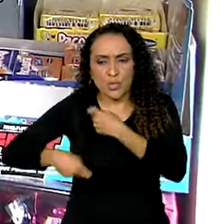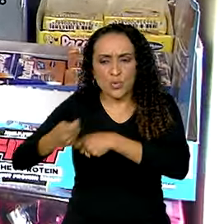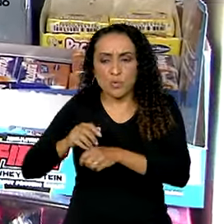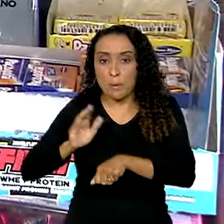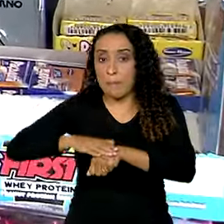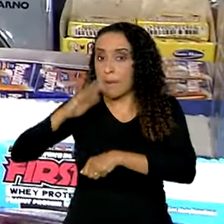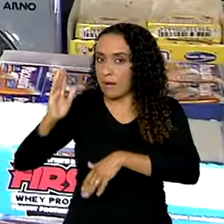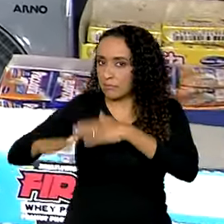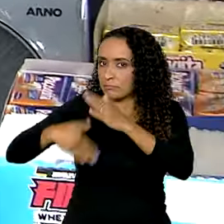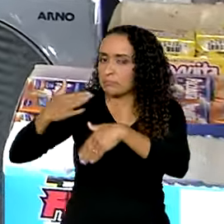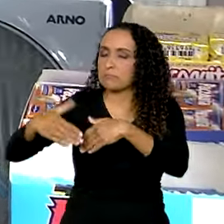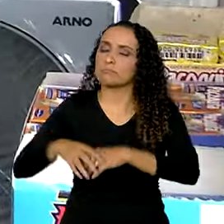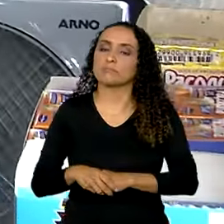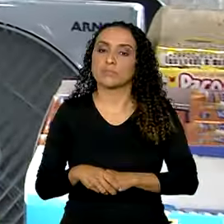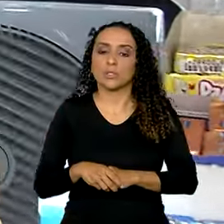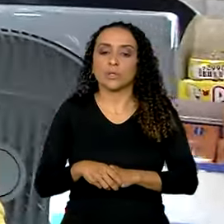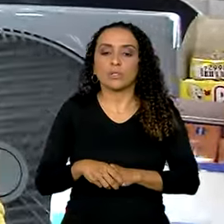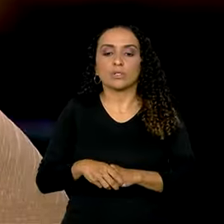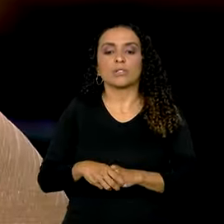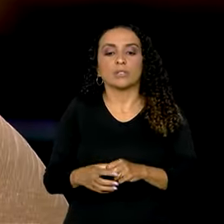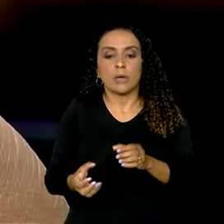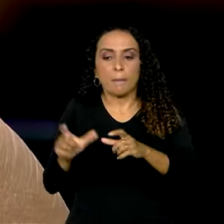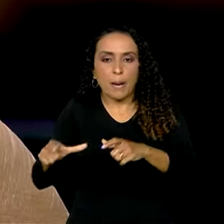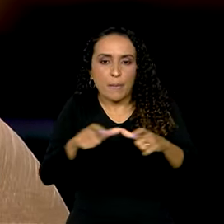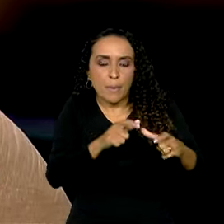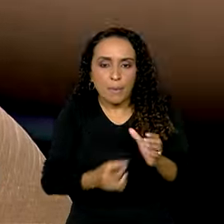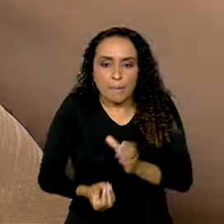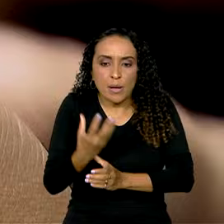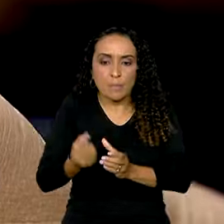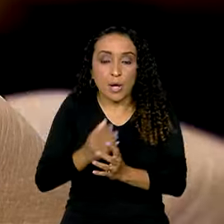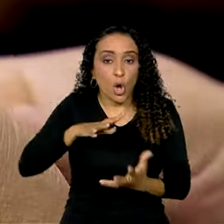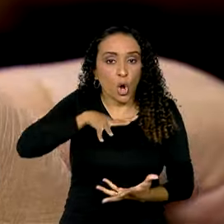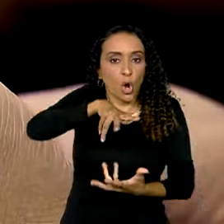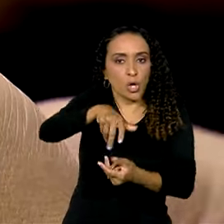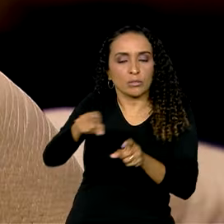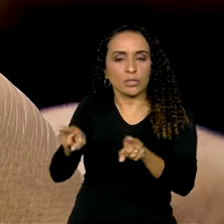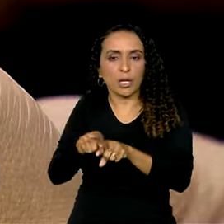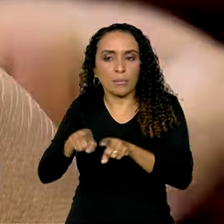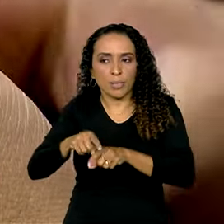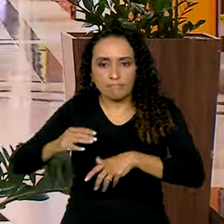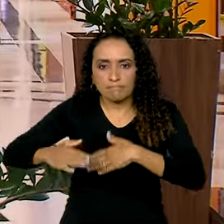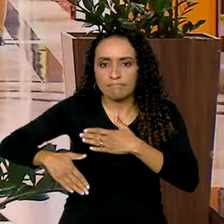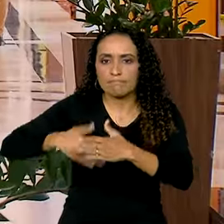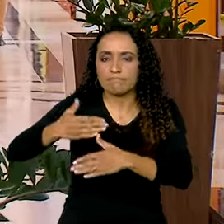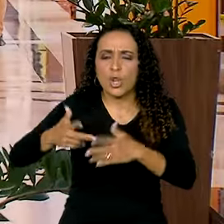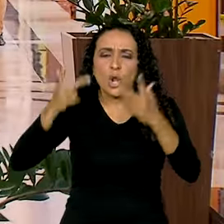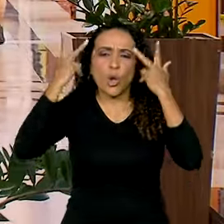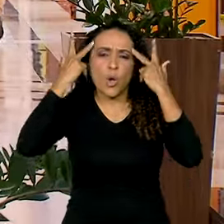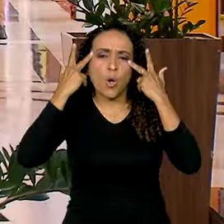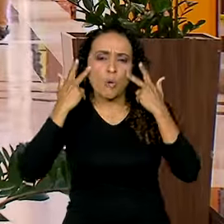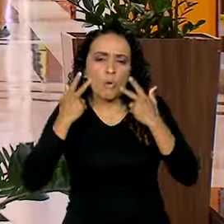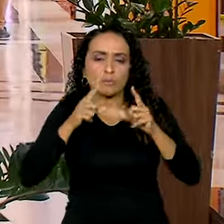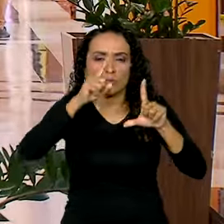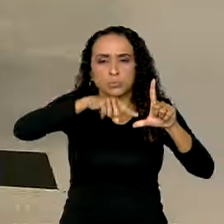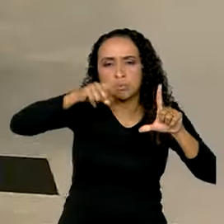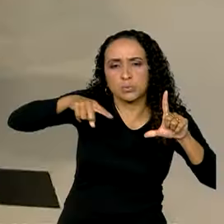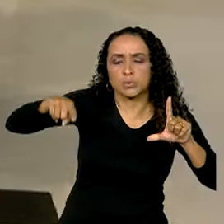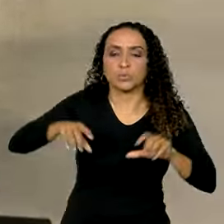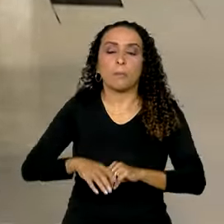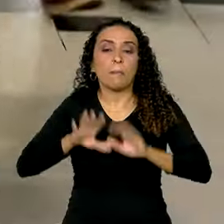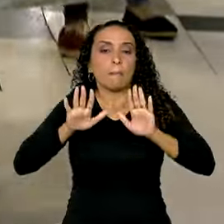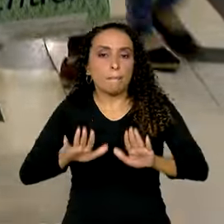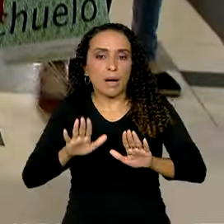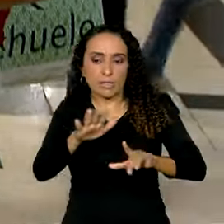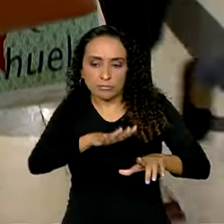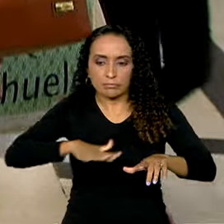desenvolvidas. As cadeias de produção globais também caminham para uma normalização dos índices. Mas o